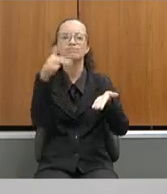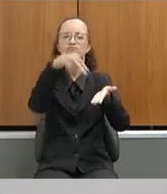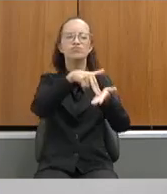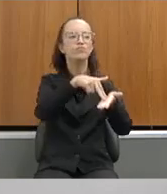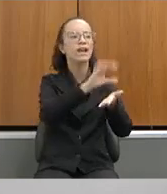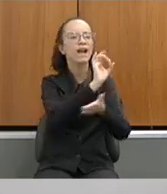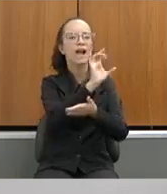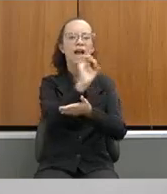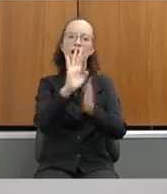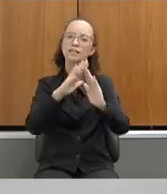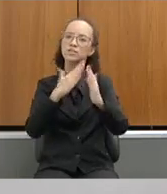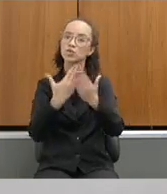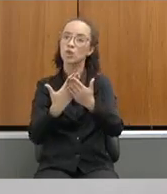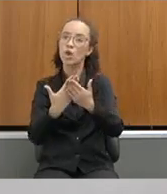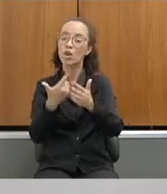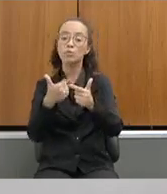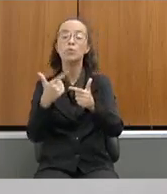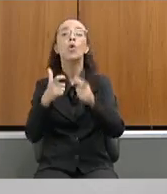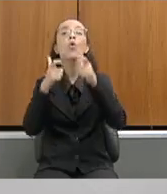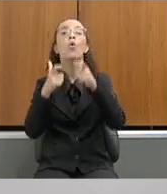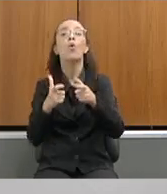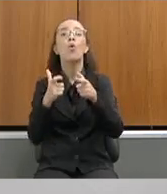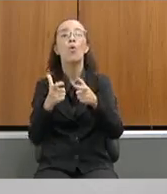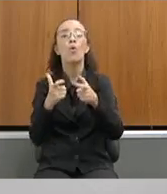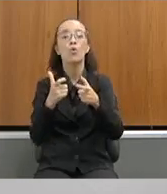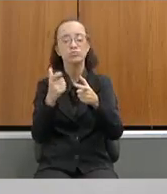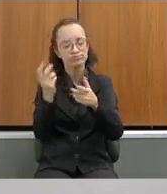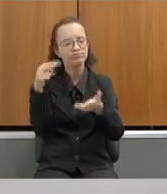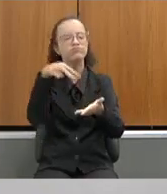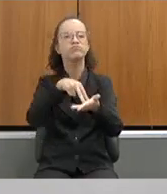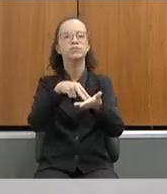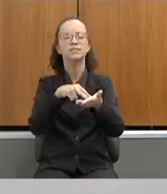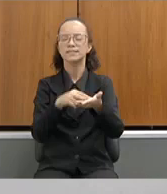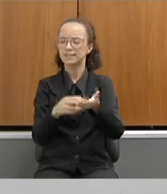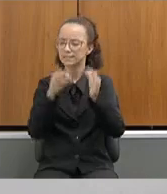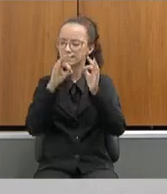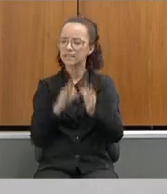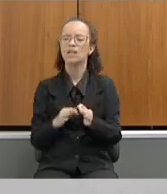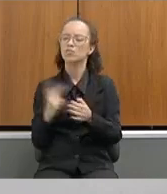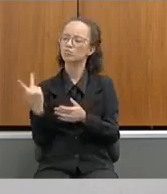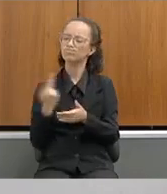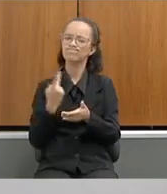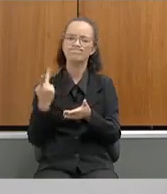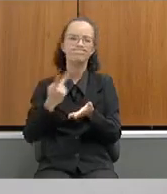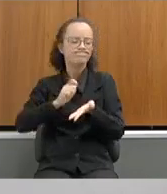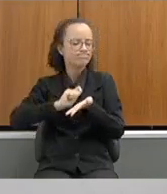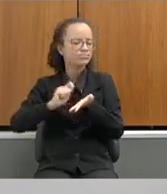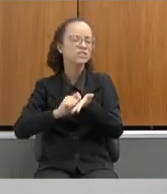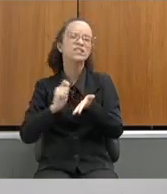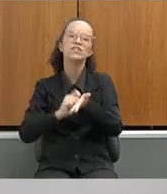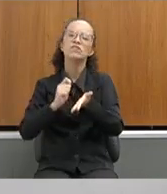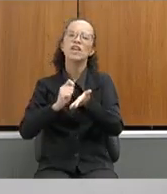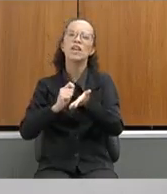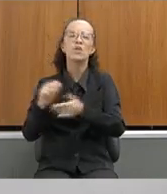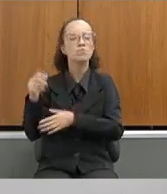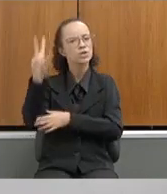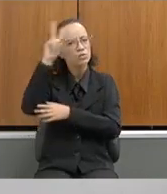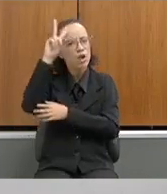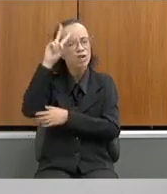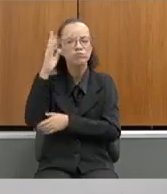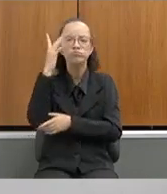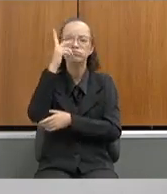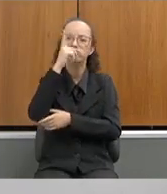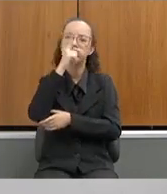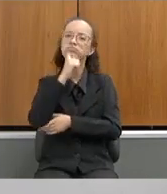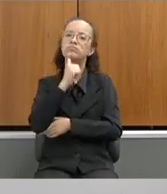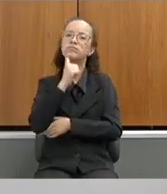saber os problemas onde se encontram. E vamos escrever, com certeza, secretário, um dos capítulos bonitos do